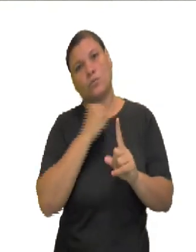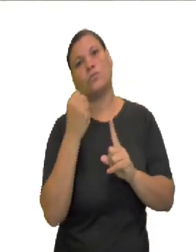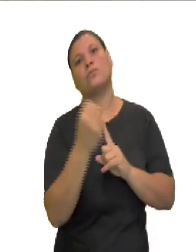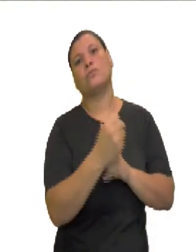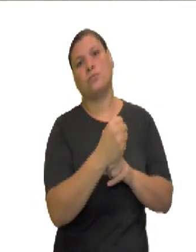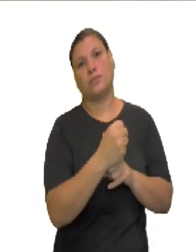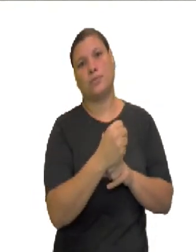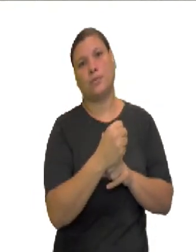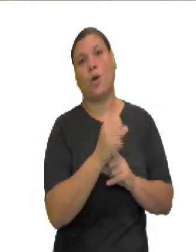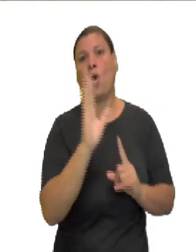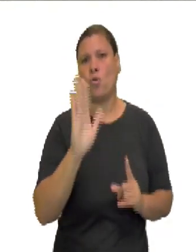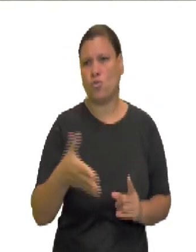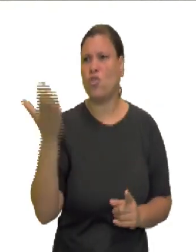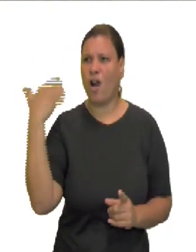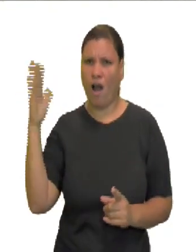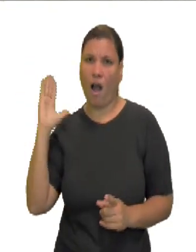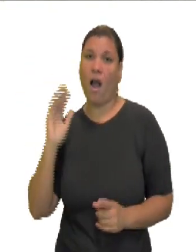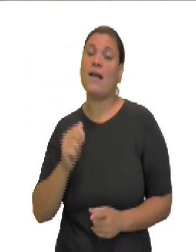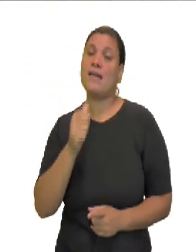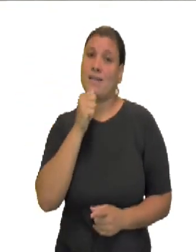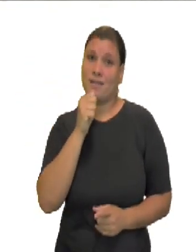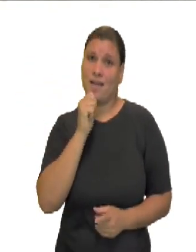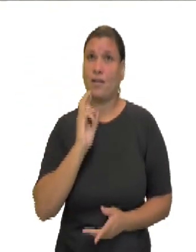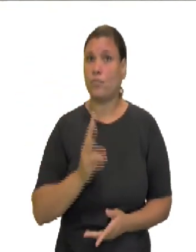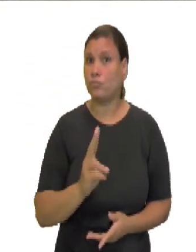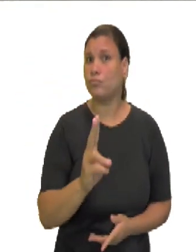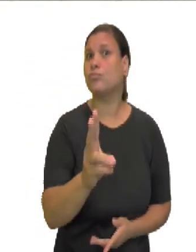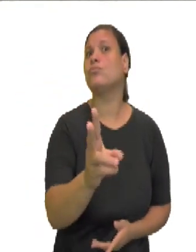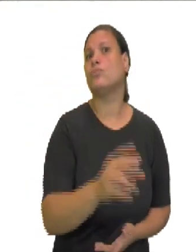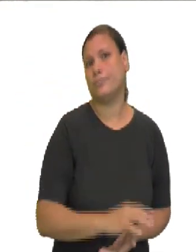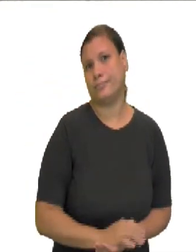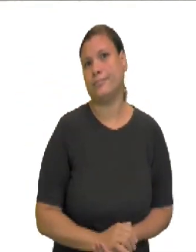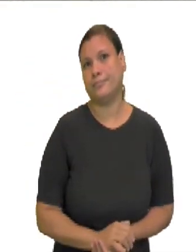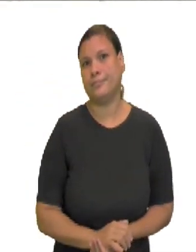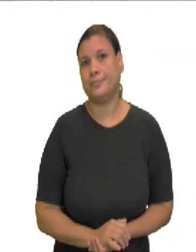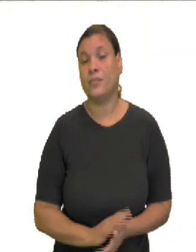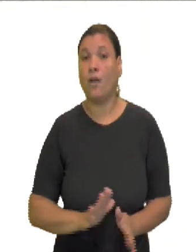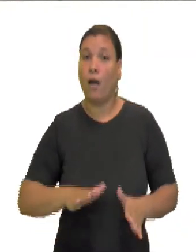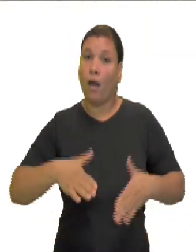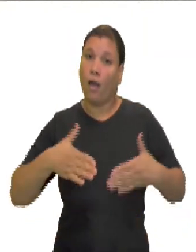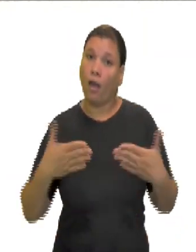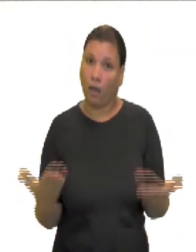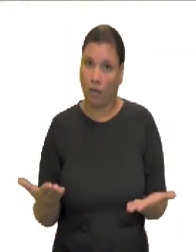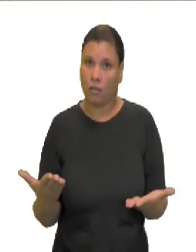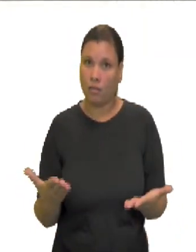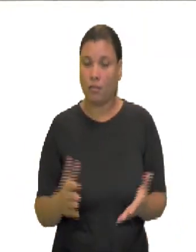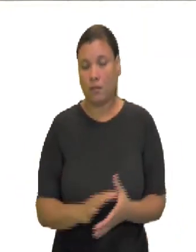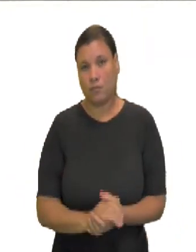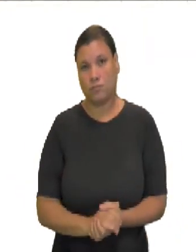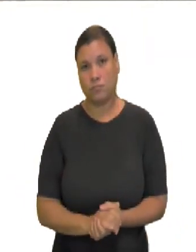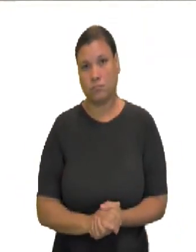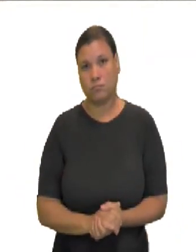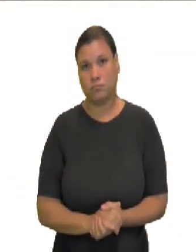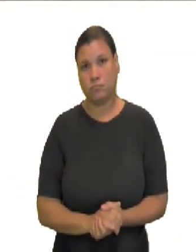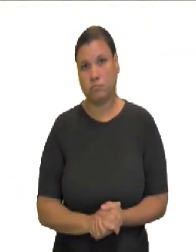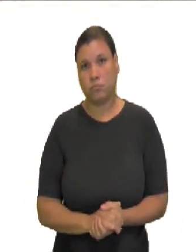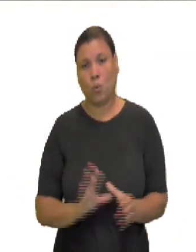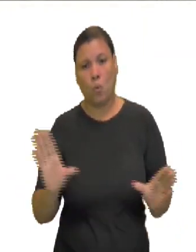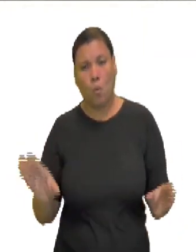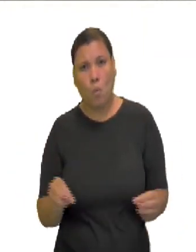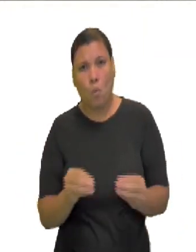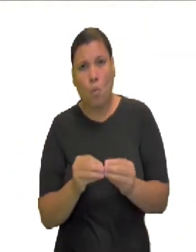vão passar mais ainda. Podemos, assim, concluir que o processo histórico